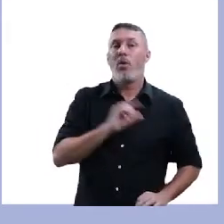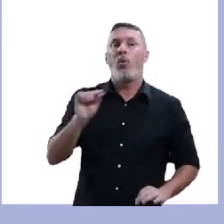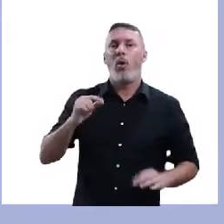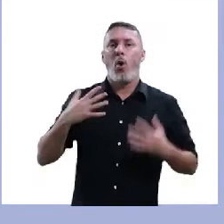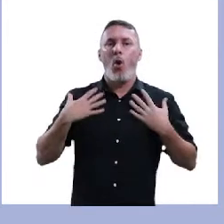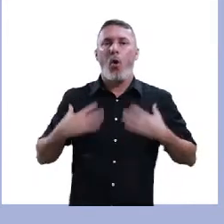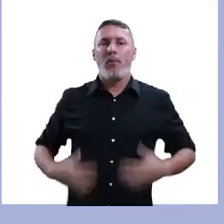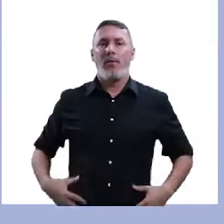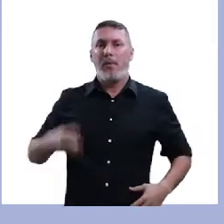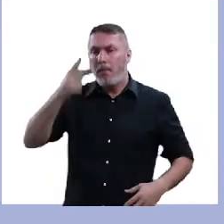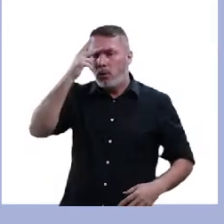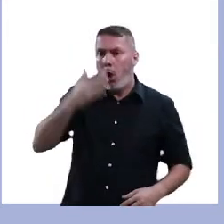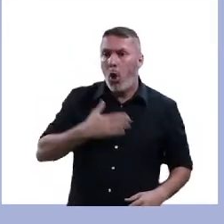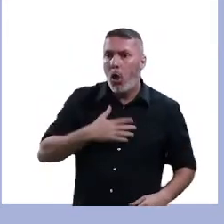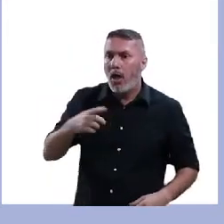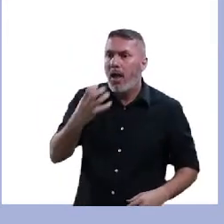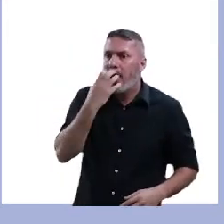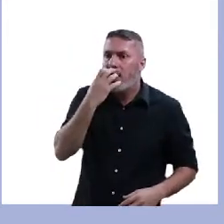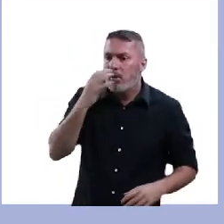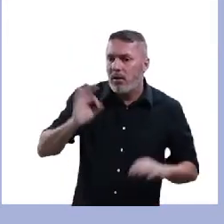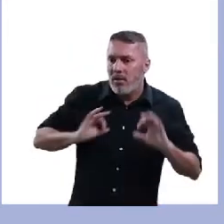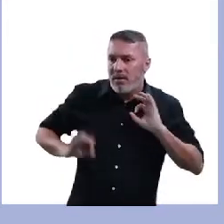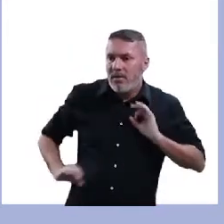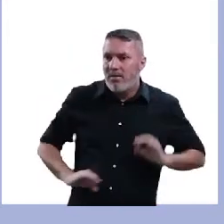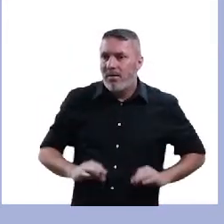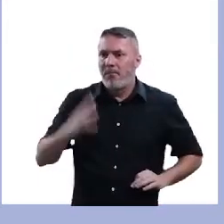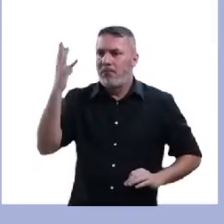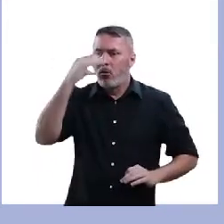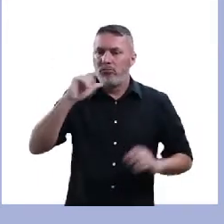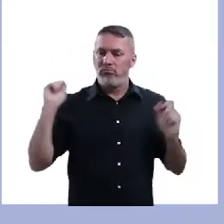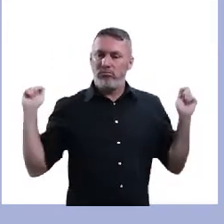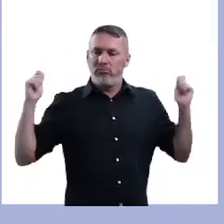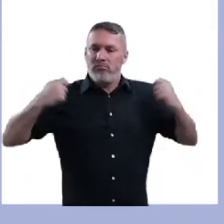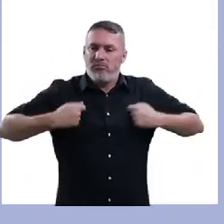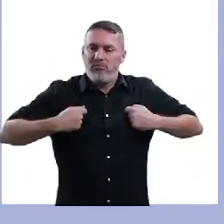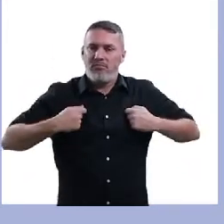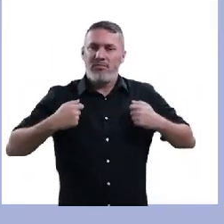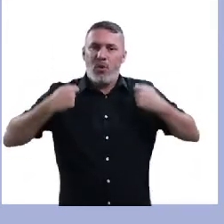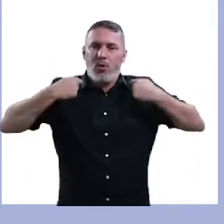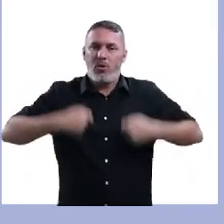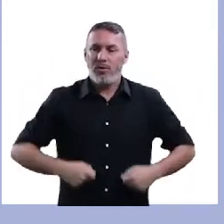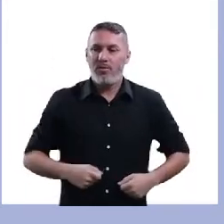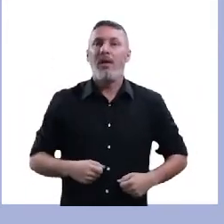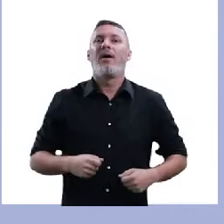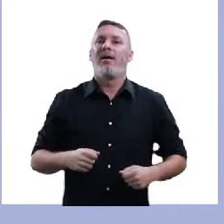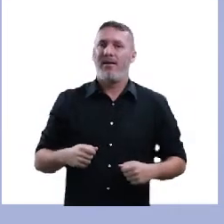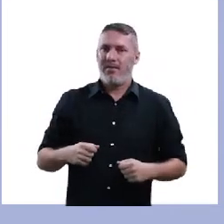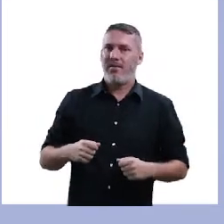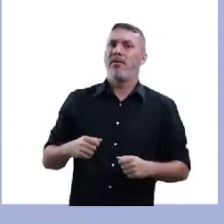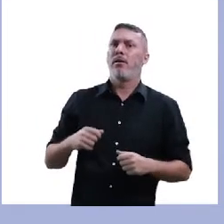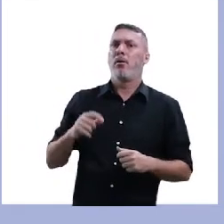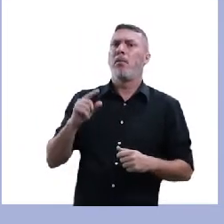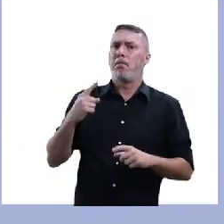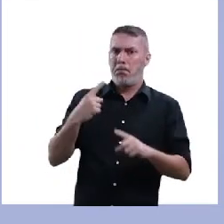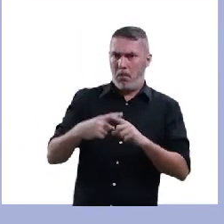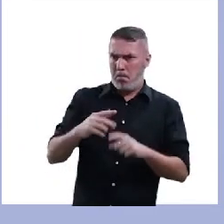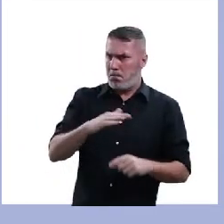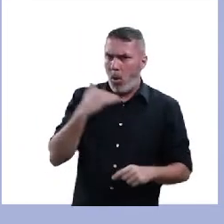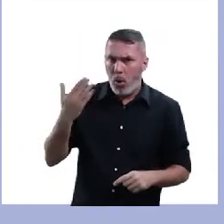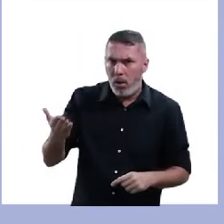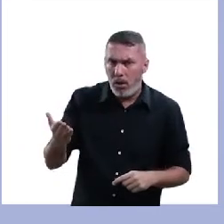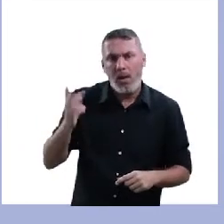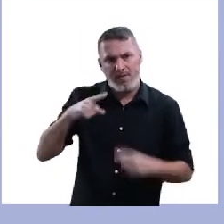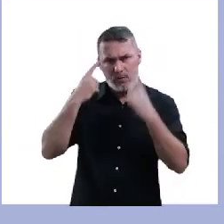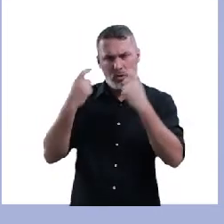Fabricar roupas. Então, a morte desses animais, a morte desses animais, né, é uma violência, óbvio.